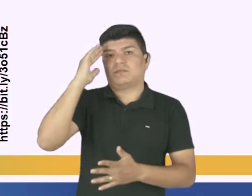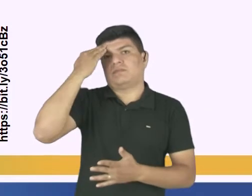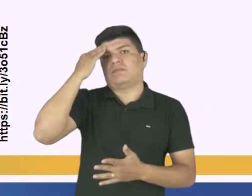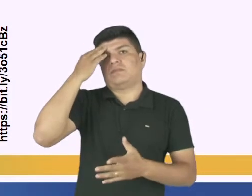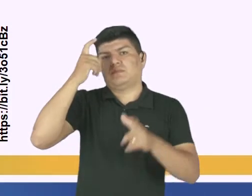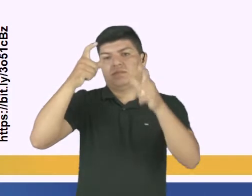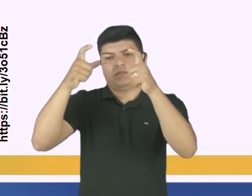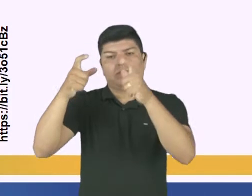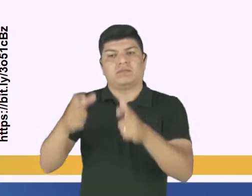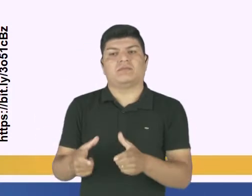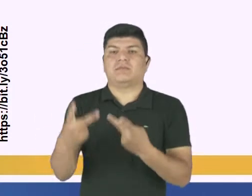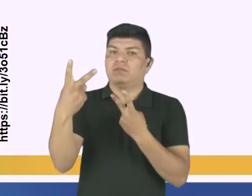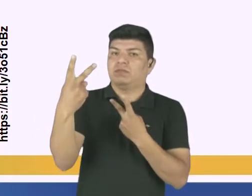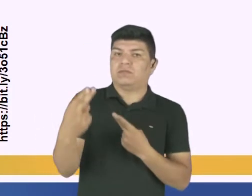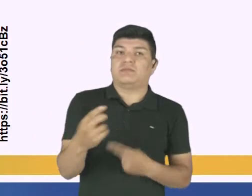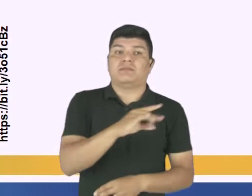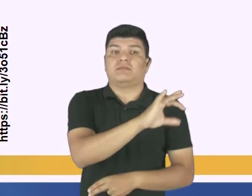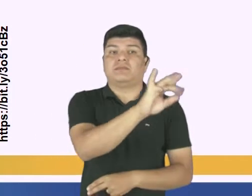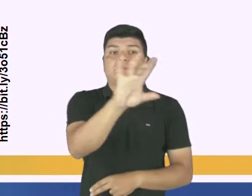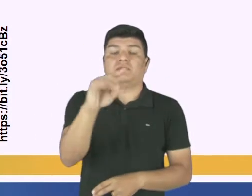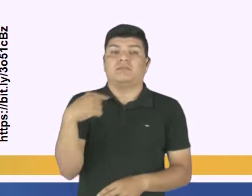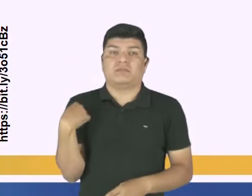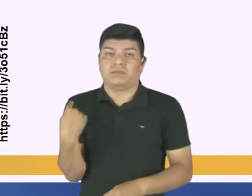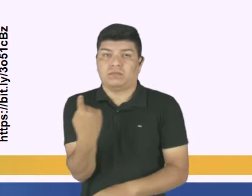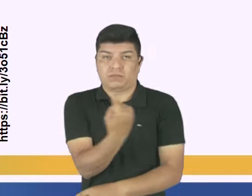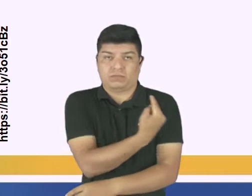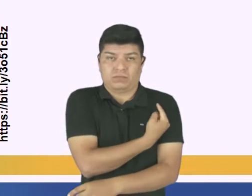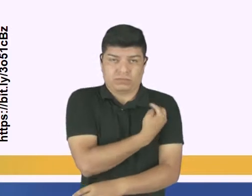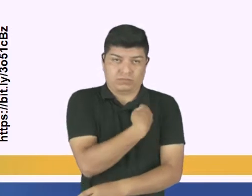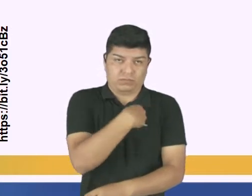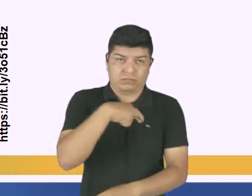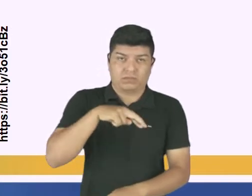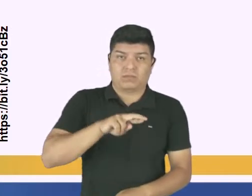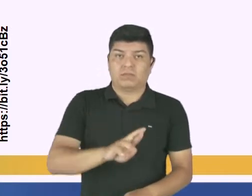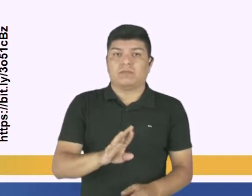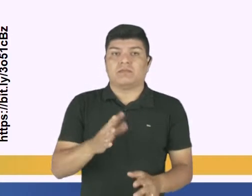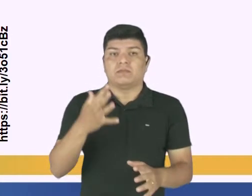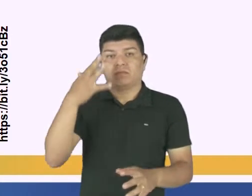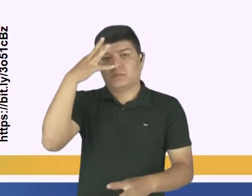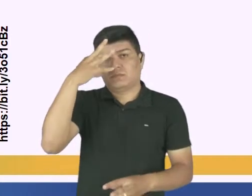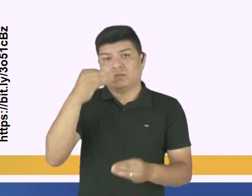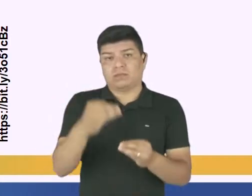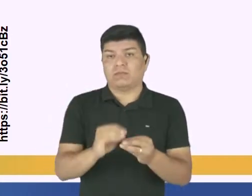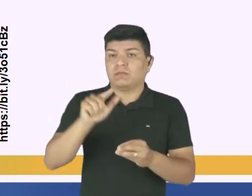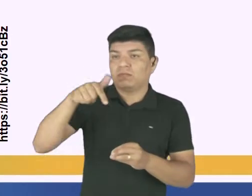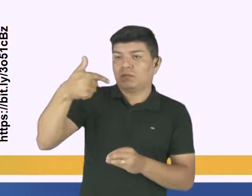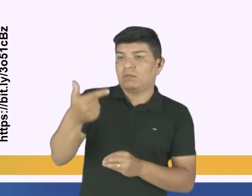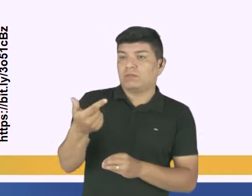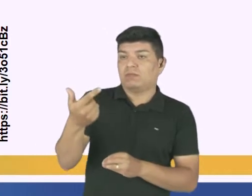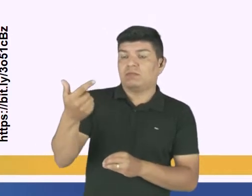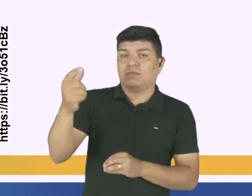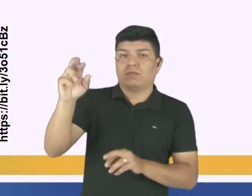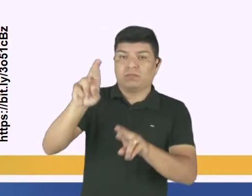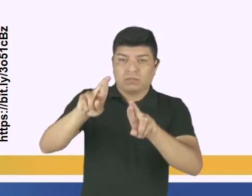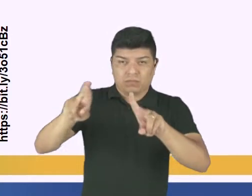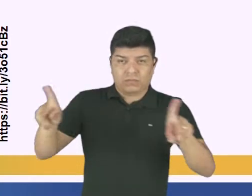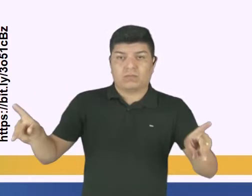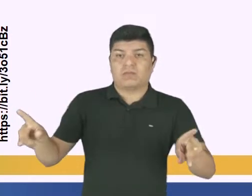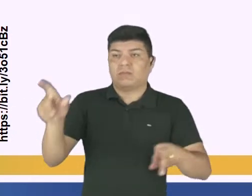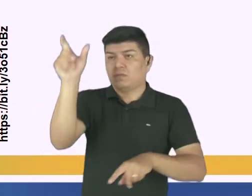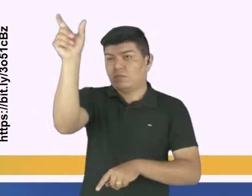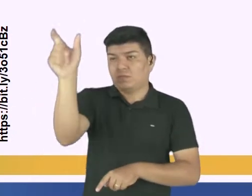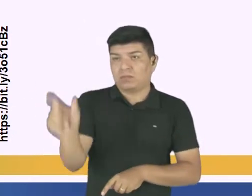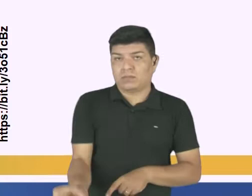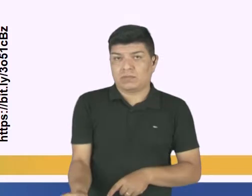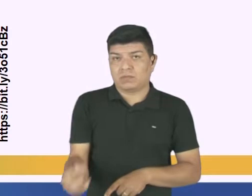o lugar igual de cada um no panorama religioso, reconhecendo o outro e a diferença. Não